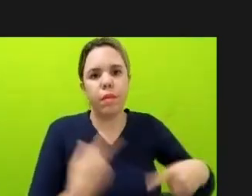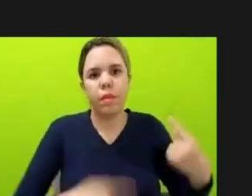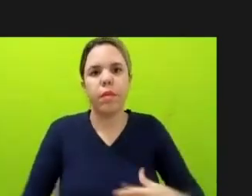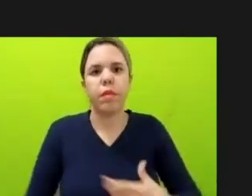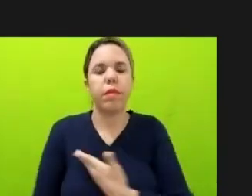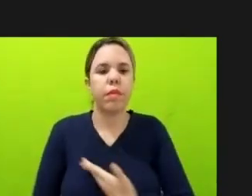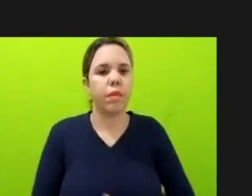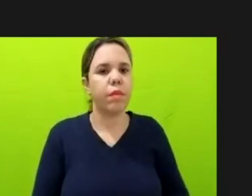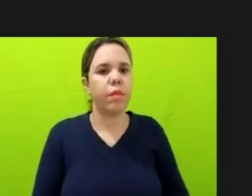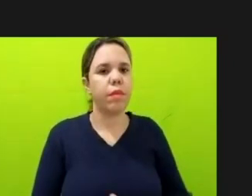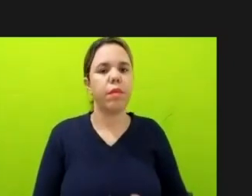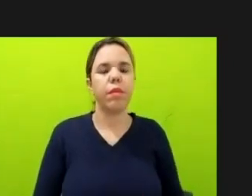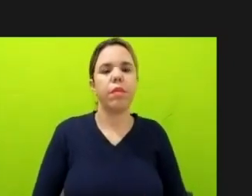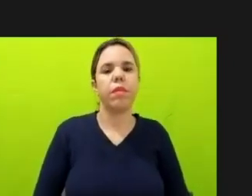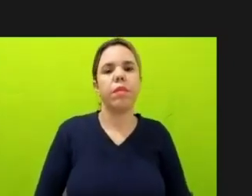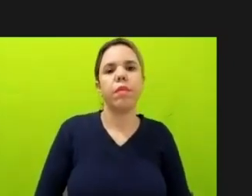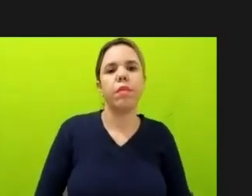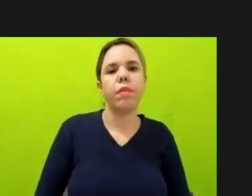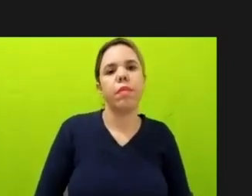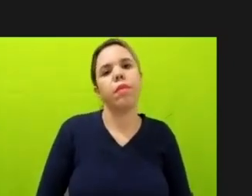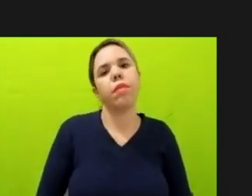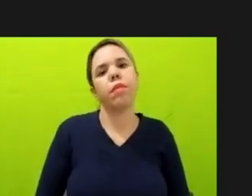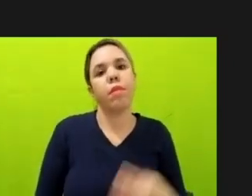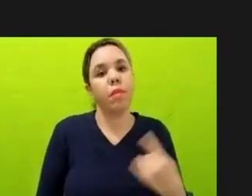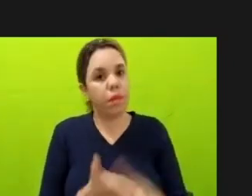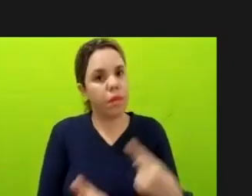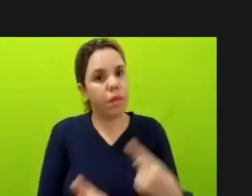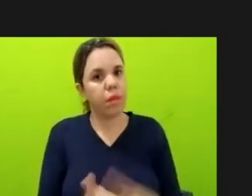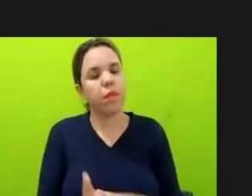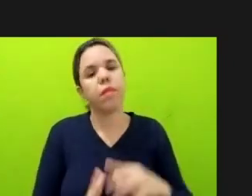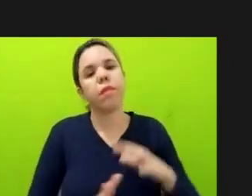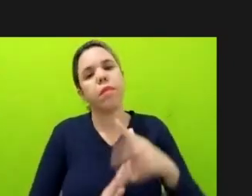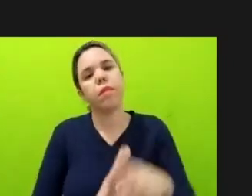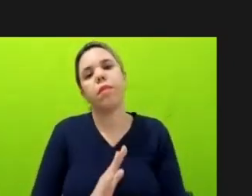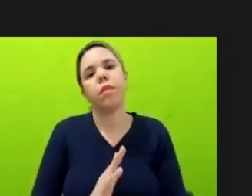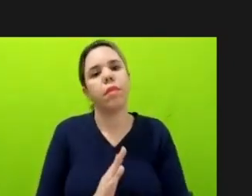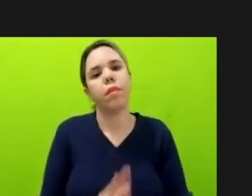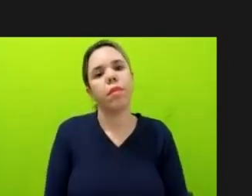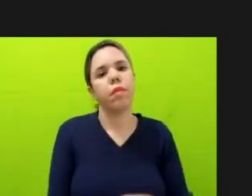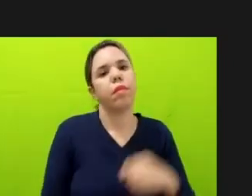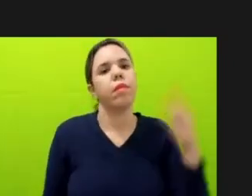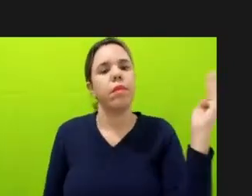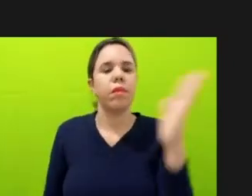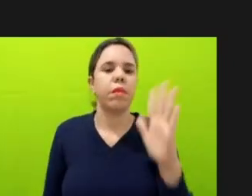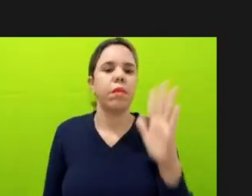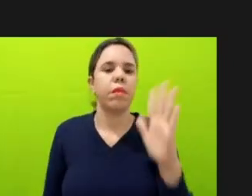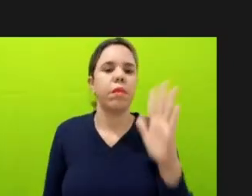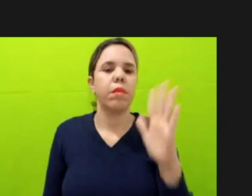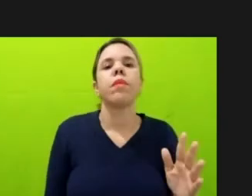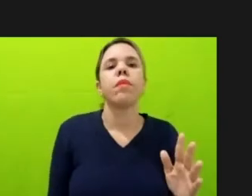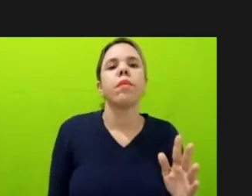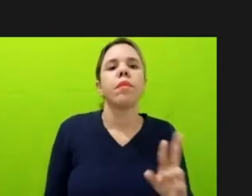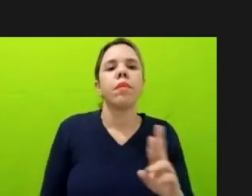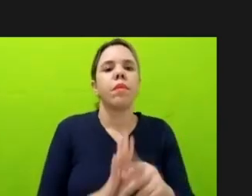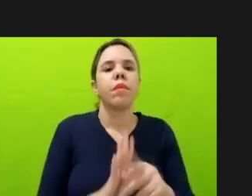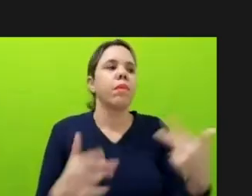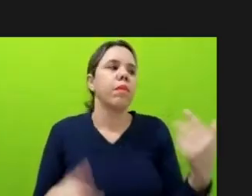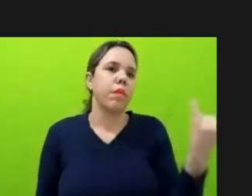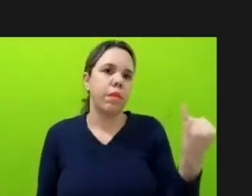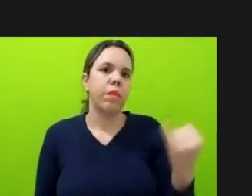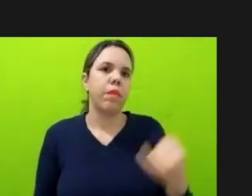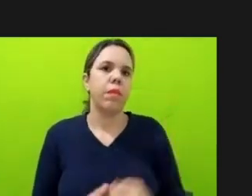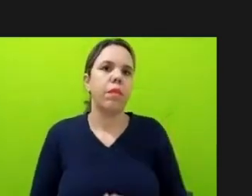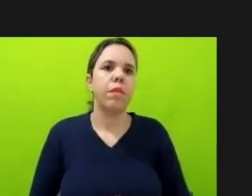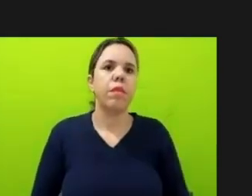agenda socioambiental hoje no país, para além de vários outros pontos que são super importantes, né? De proteção dos